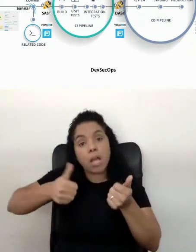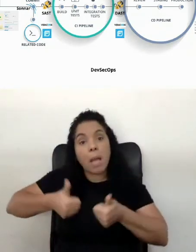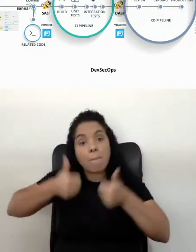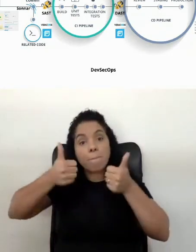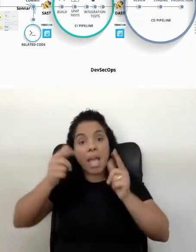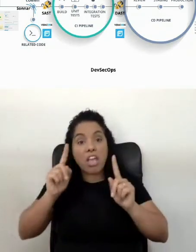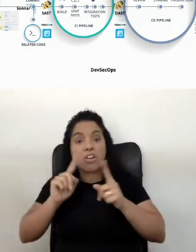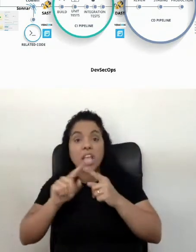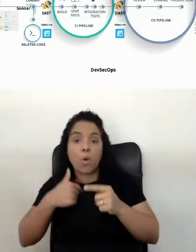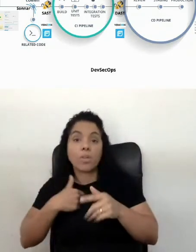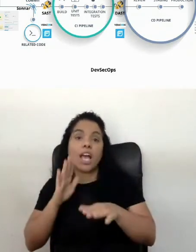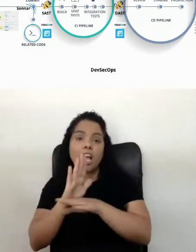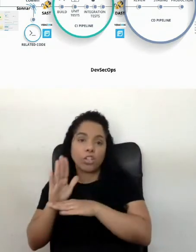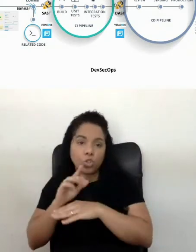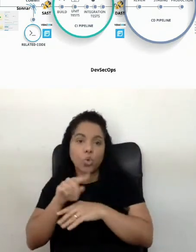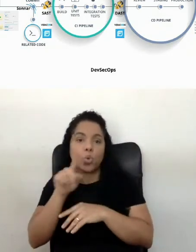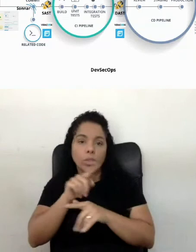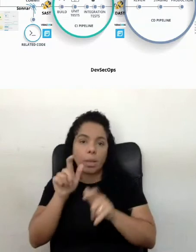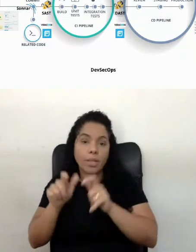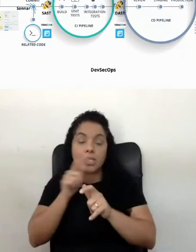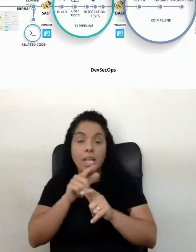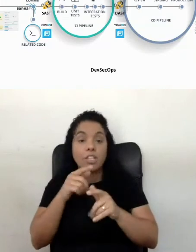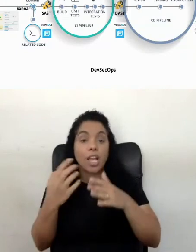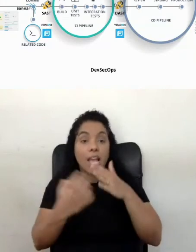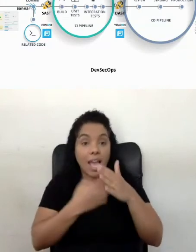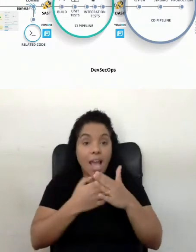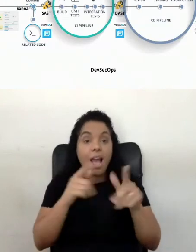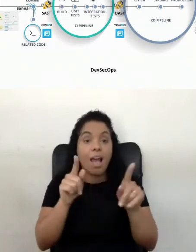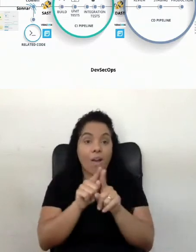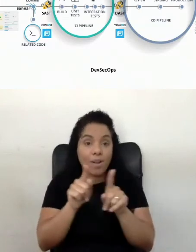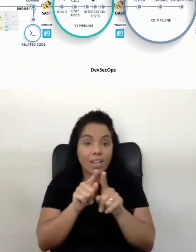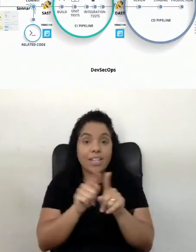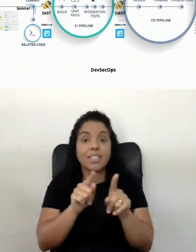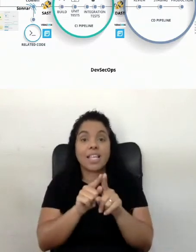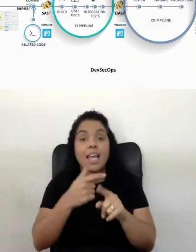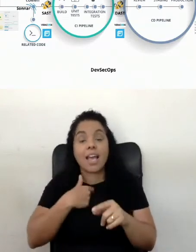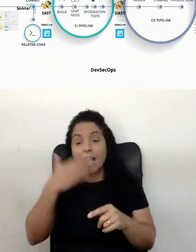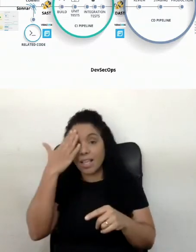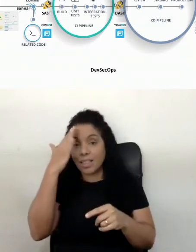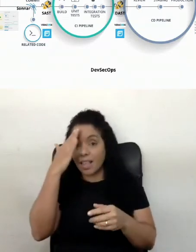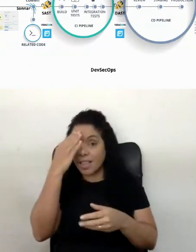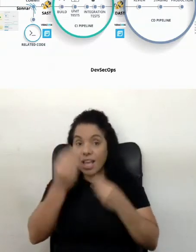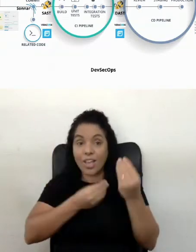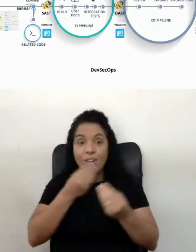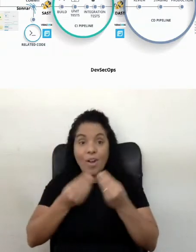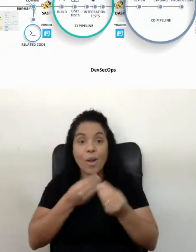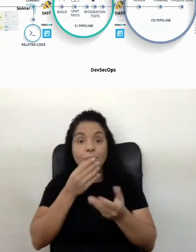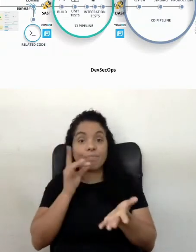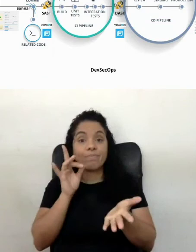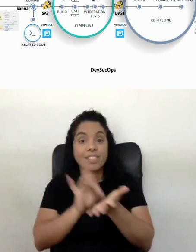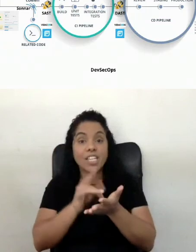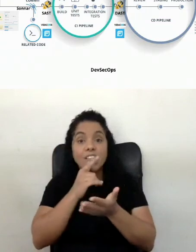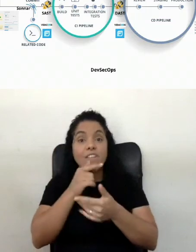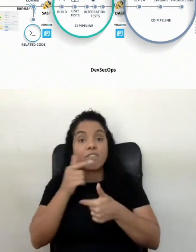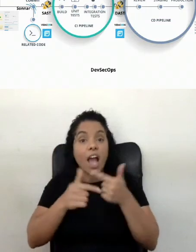a gente ajuda bastante o pessoal a organização, né, a entender como que está, de fato, a agilidade,